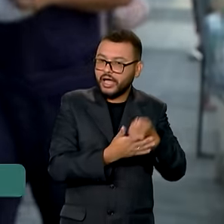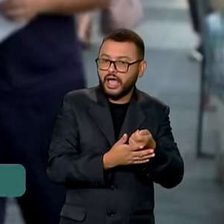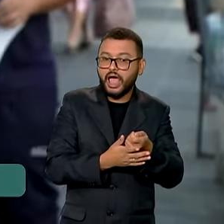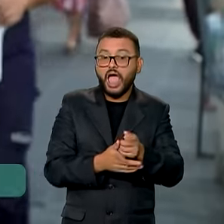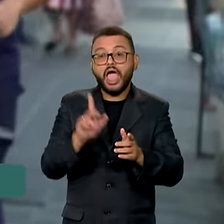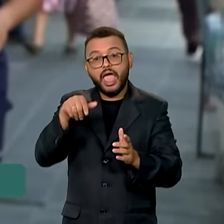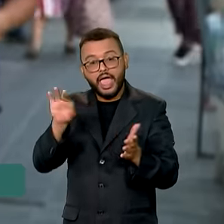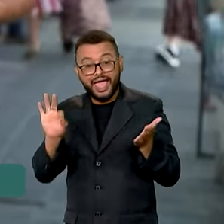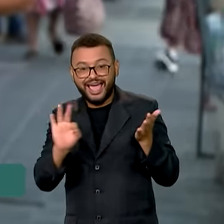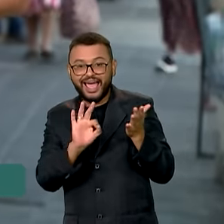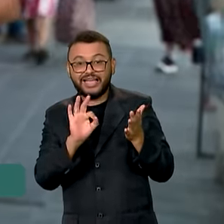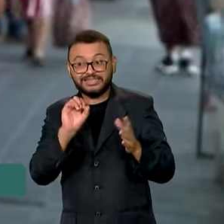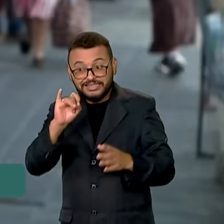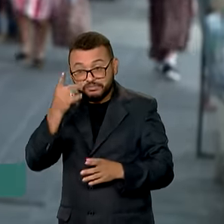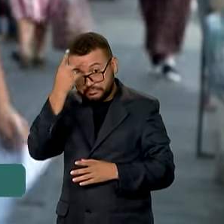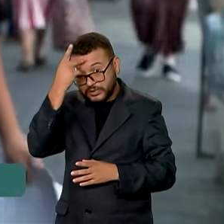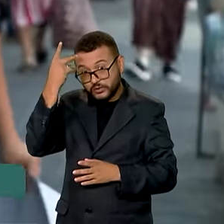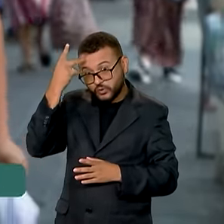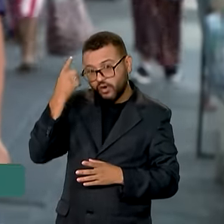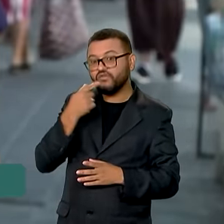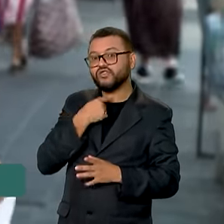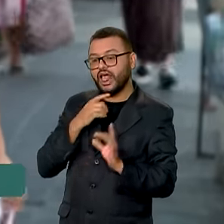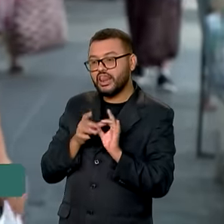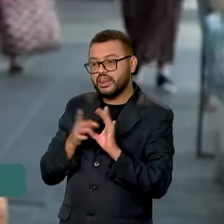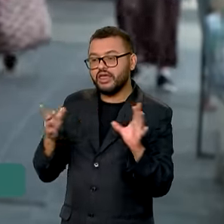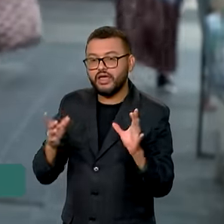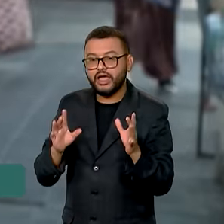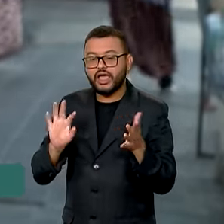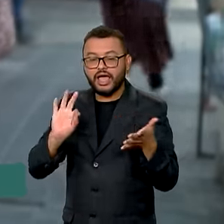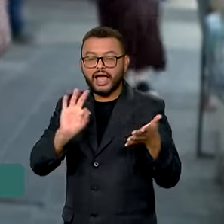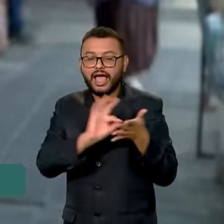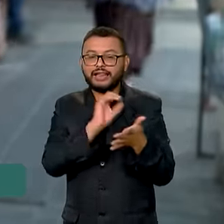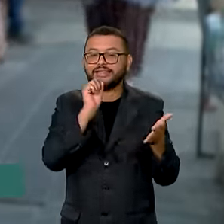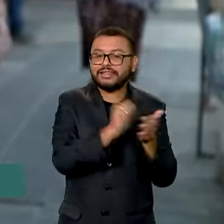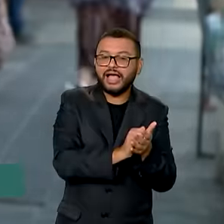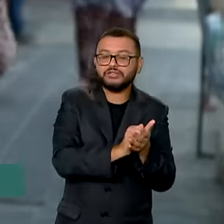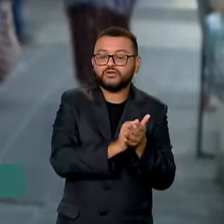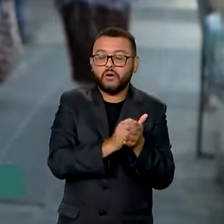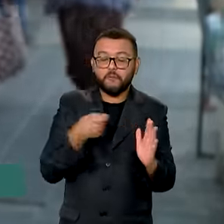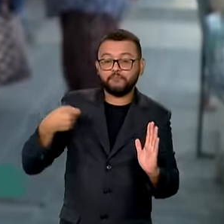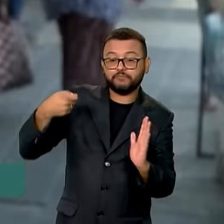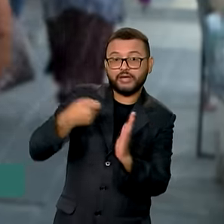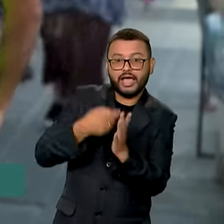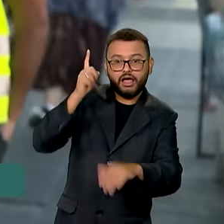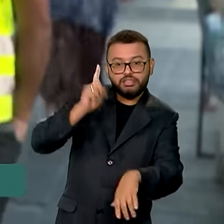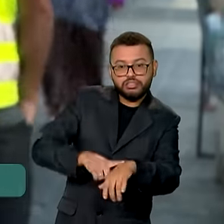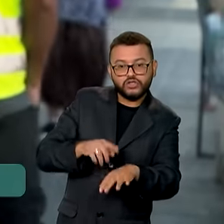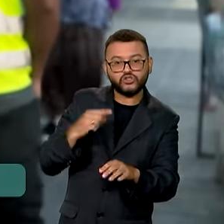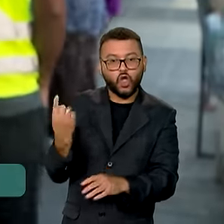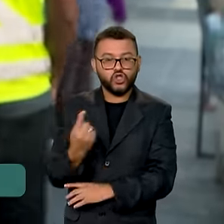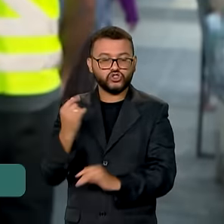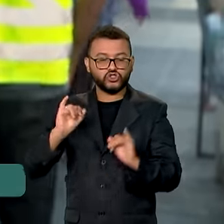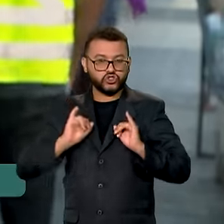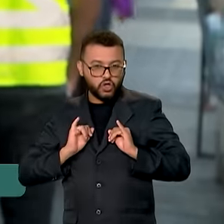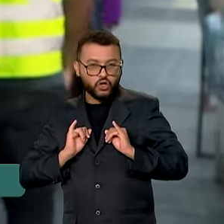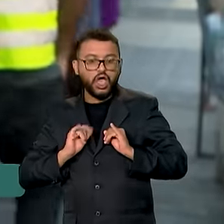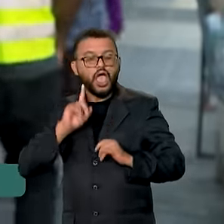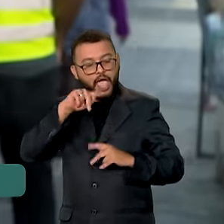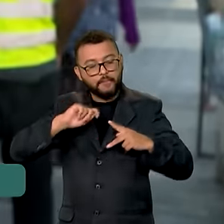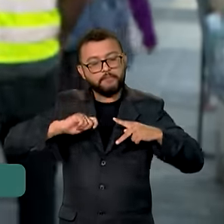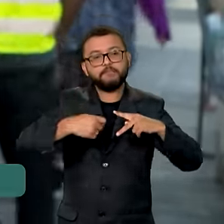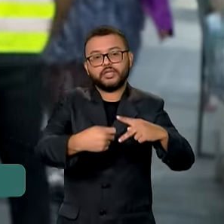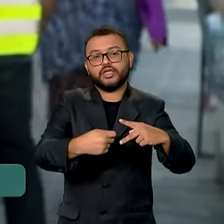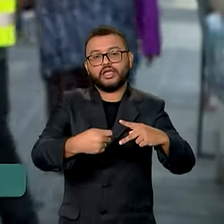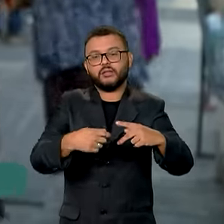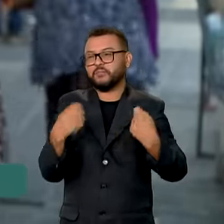possível, com autorização prévia, que o cliente coloque essas contas em débito automático na modalidade PIX,